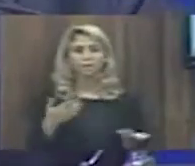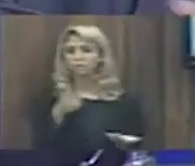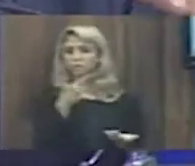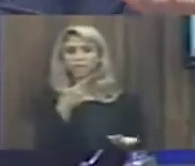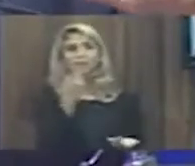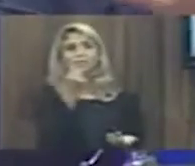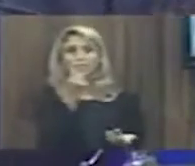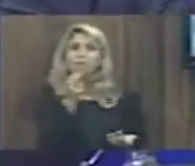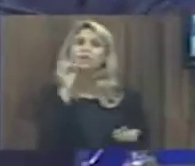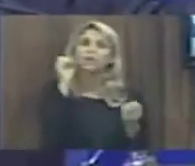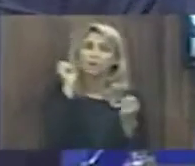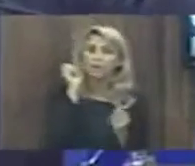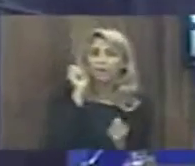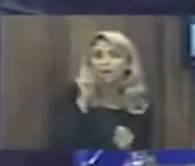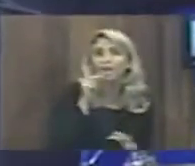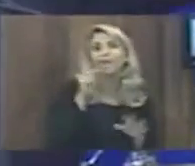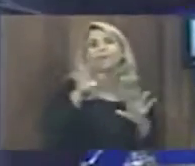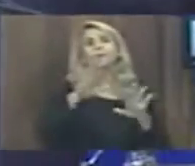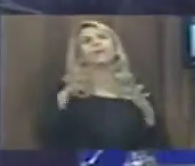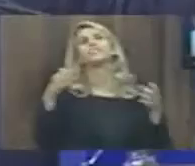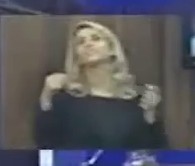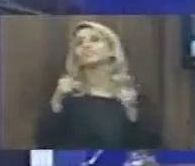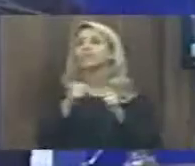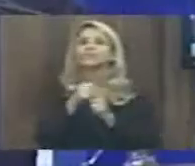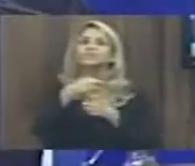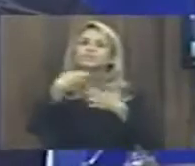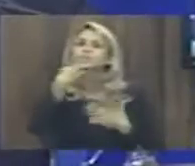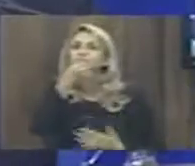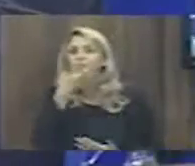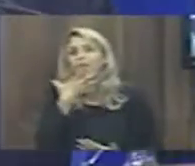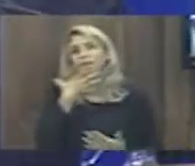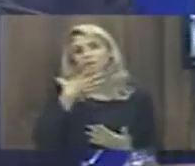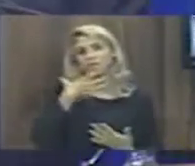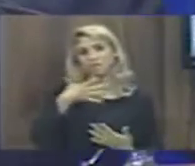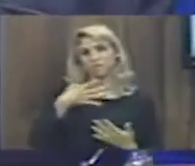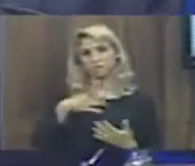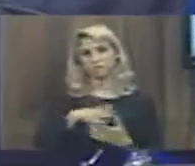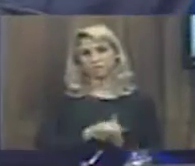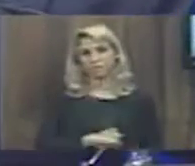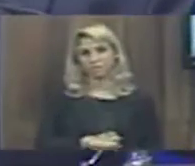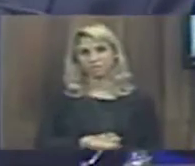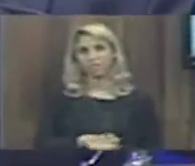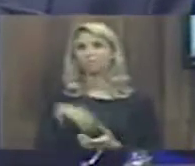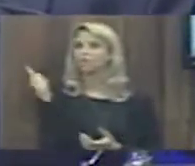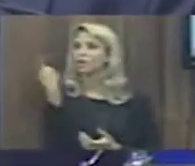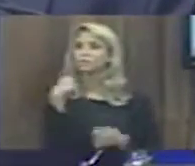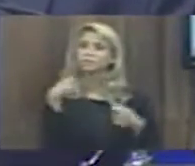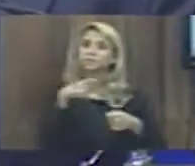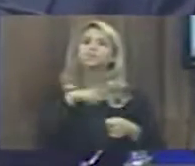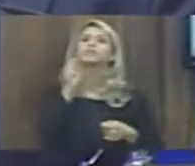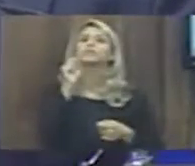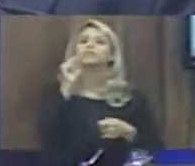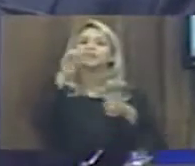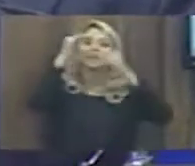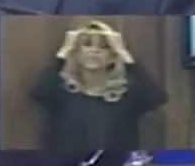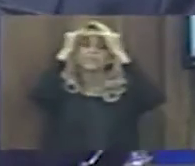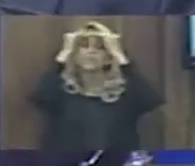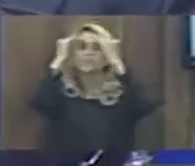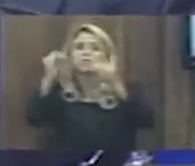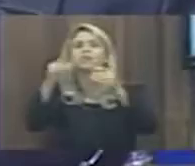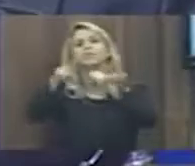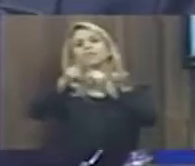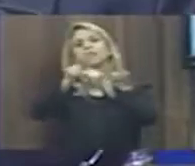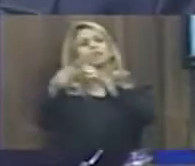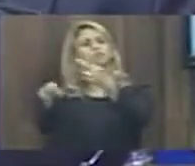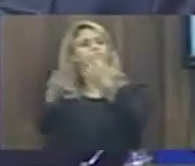para fazer a melhor cidade do mundo. Mas a gente tem a responsabilidade de dar